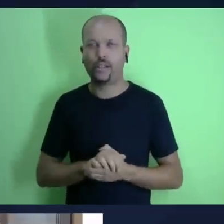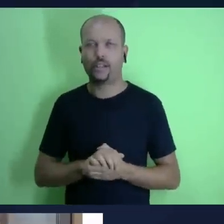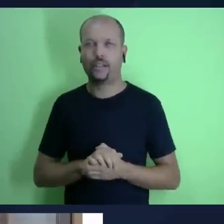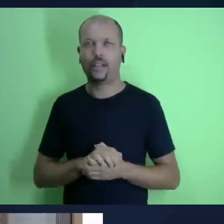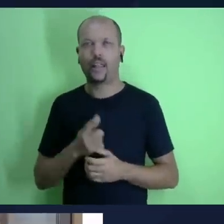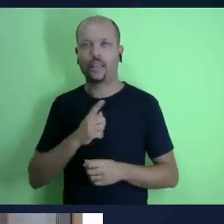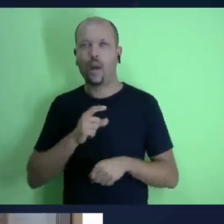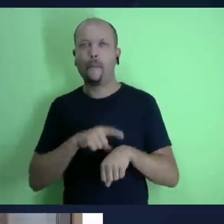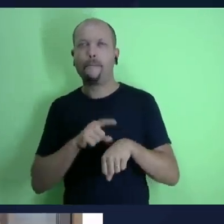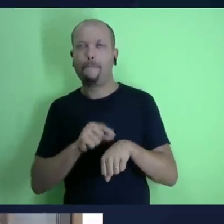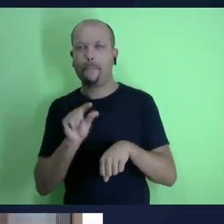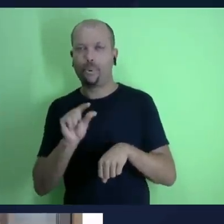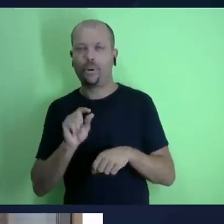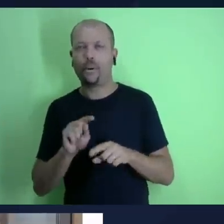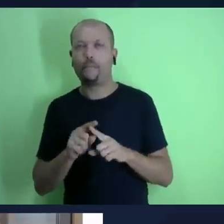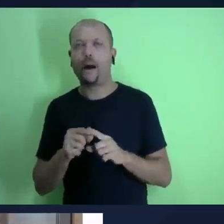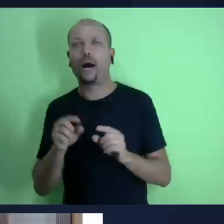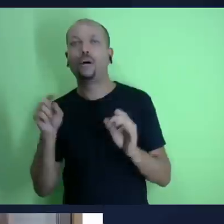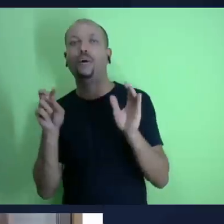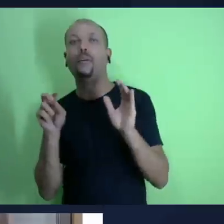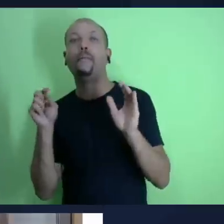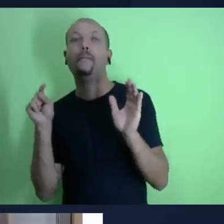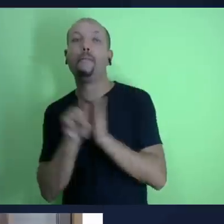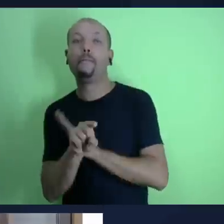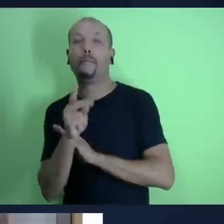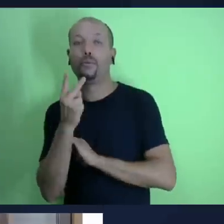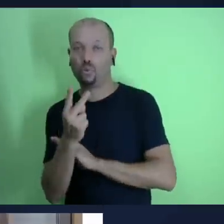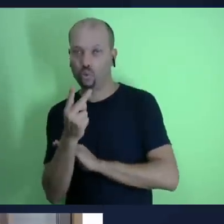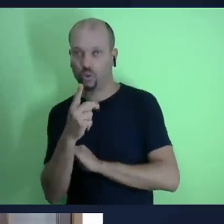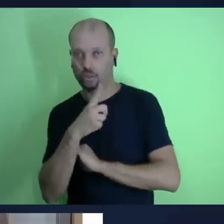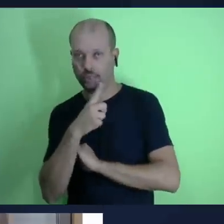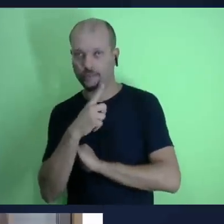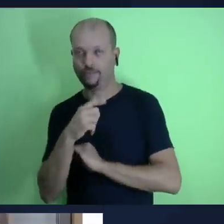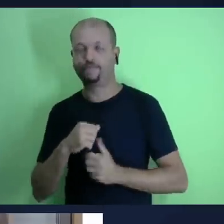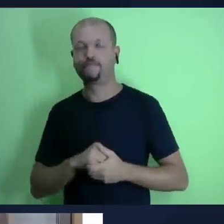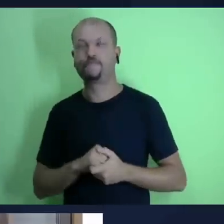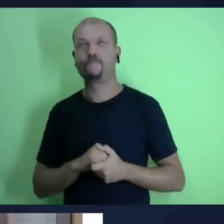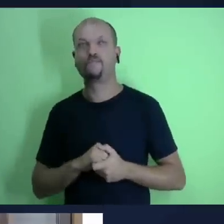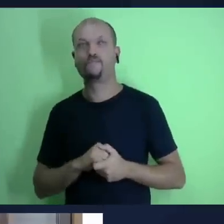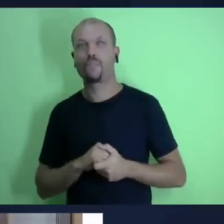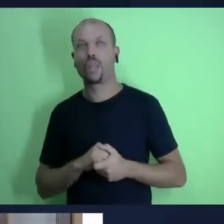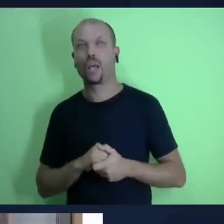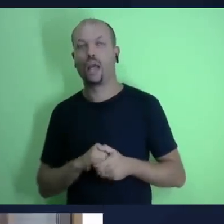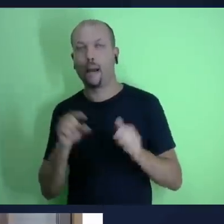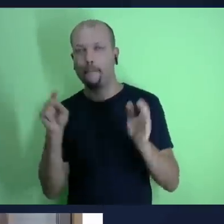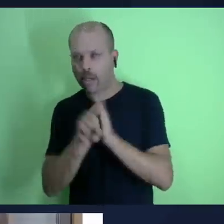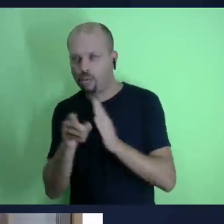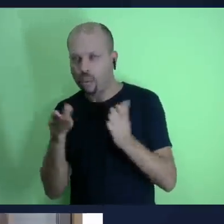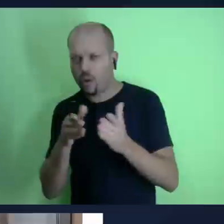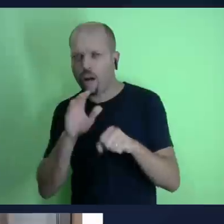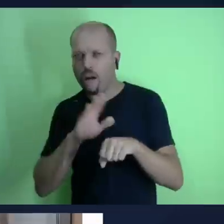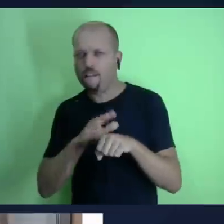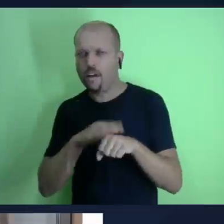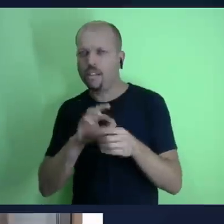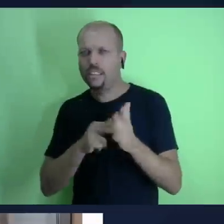o senhor comentou sobre ser correto e justo queremos